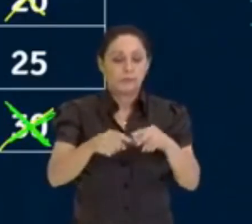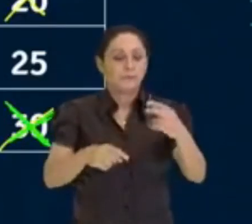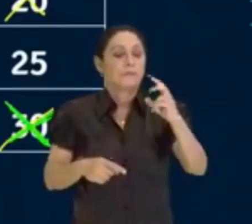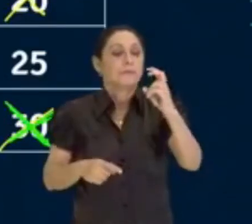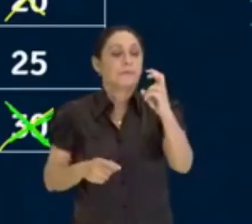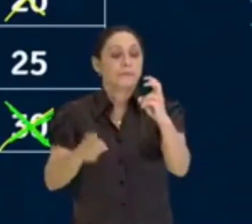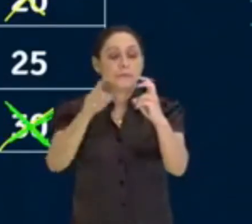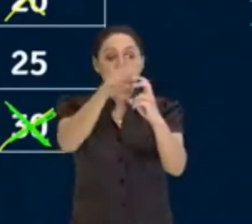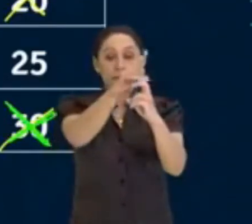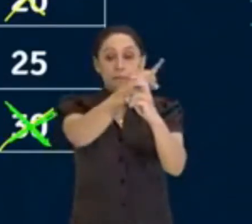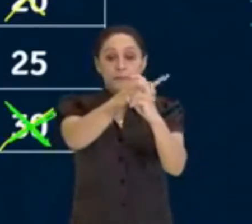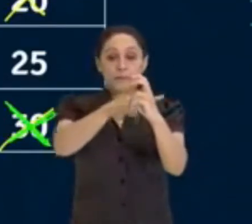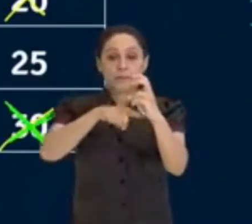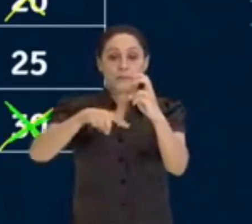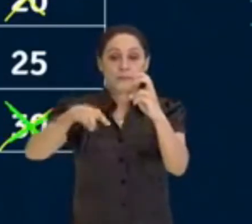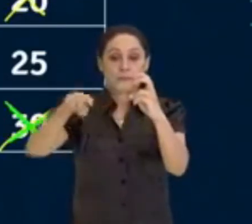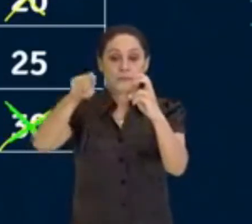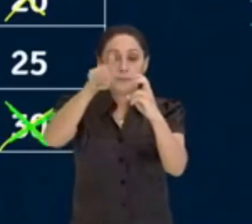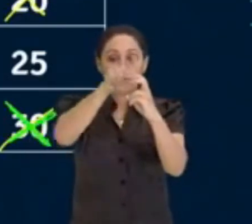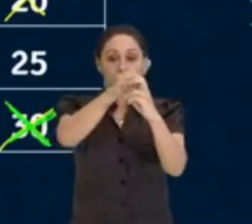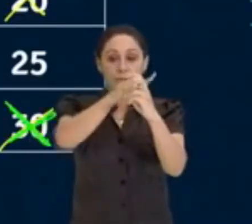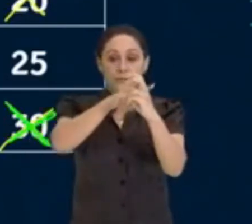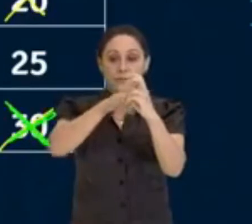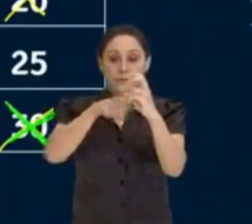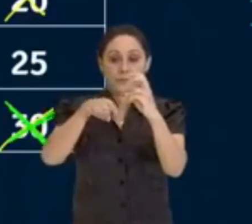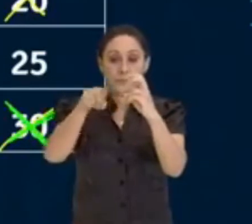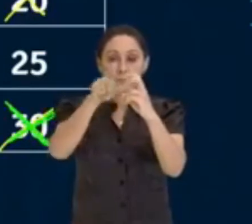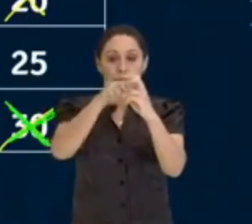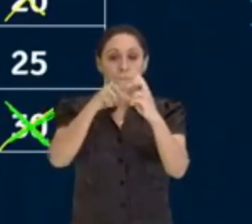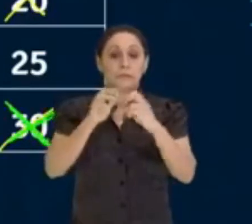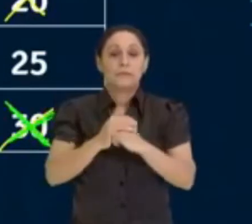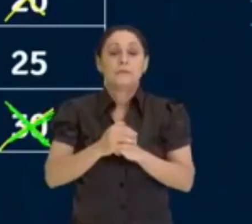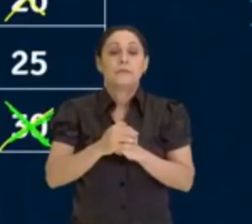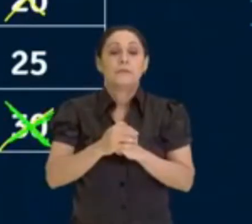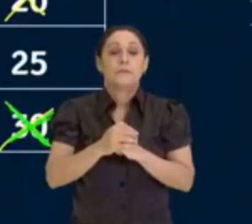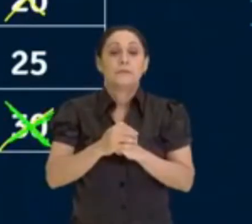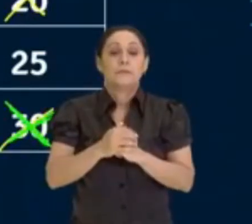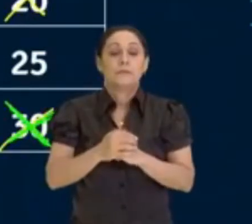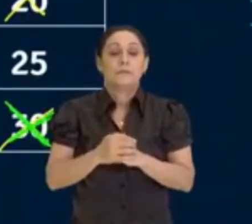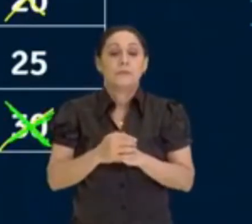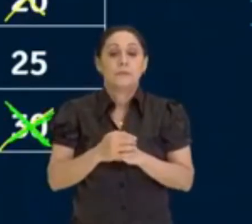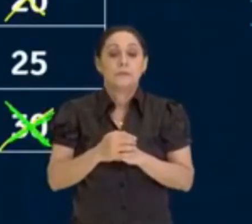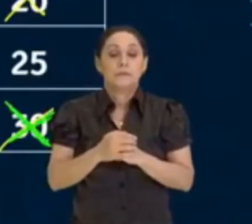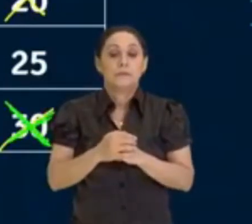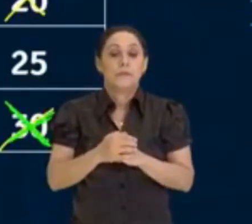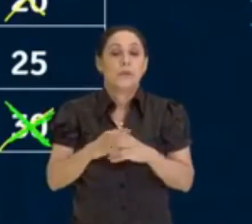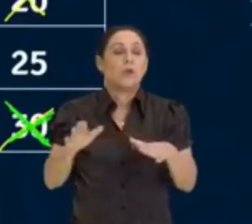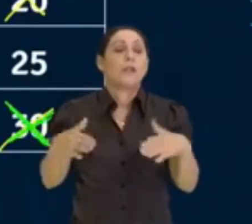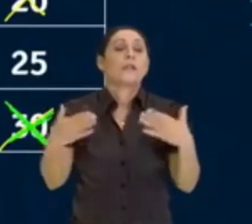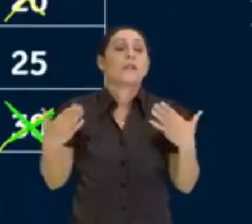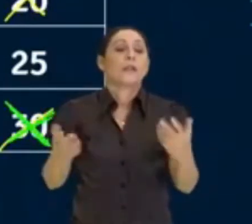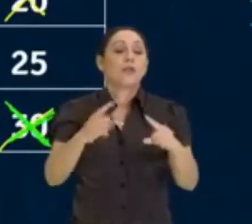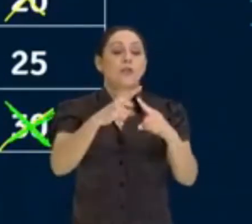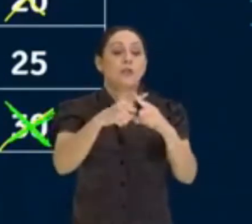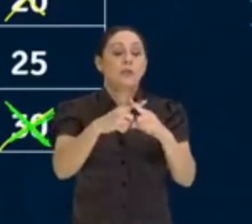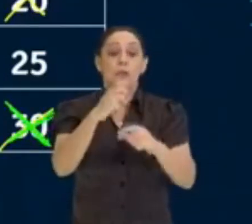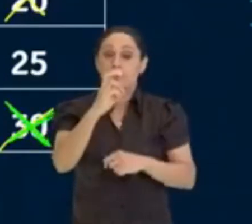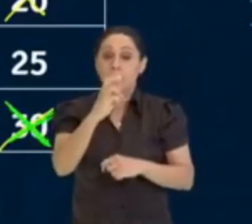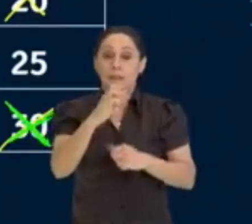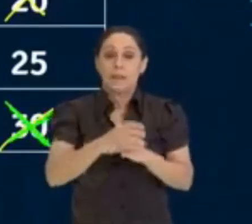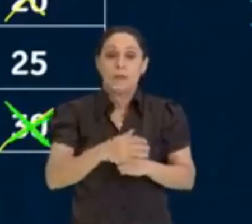valorzinho aqui, ó. 5. E aqui eu tenho que fazer os múltiplos de 5. Quais são os múltiplos de 5, ó?